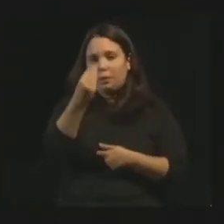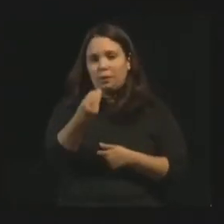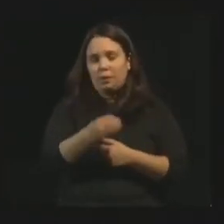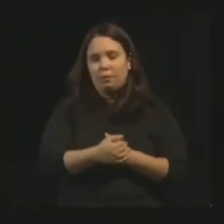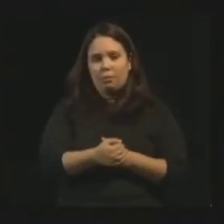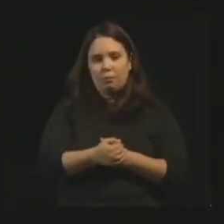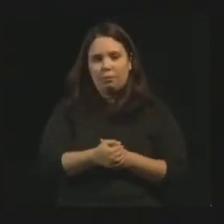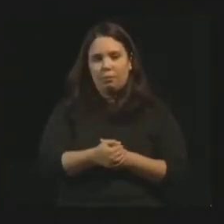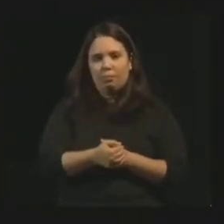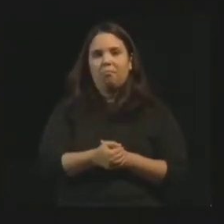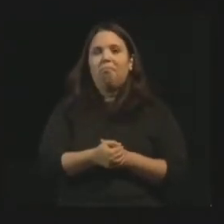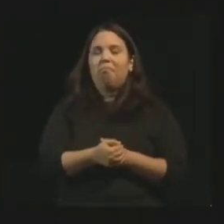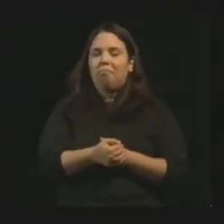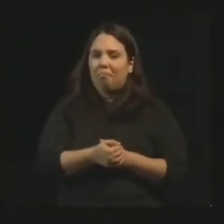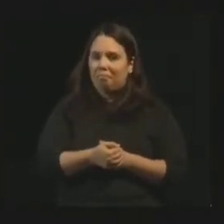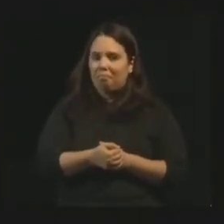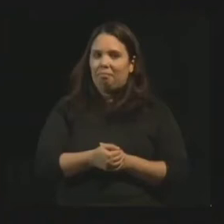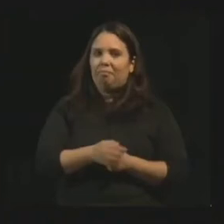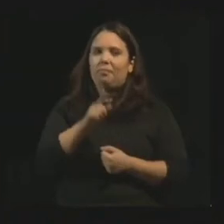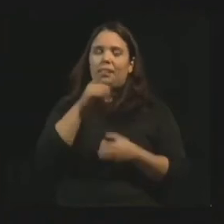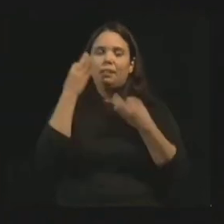Eita, cartomante abençoada, não é?